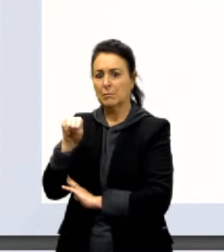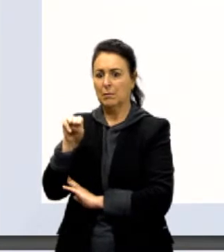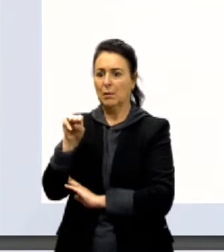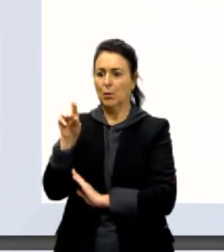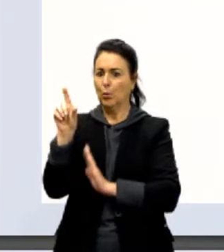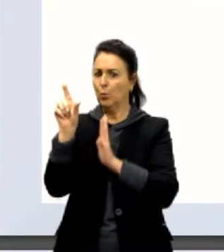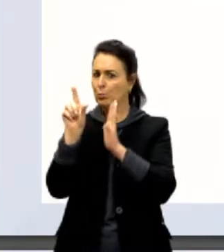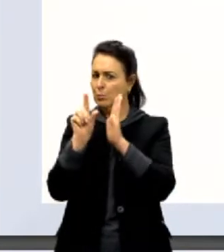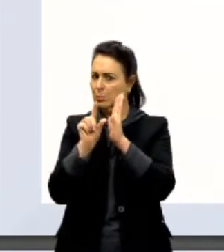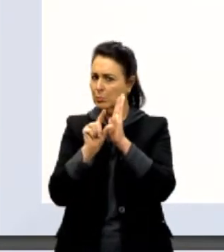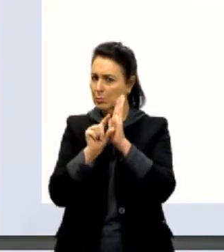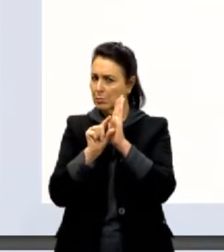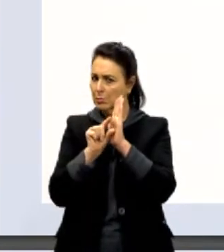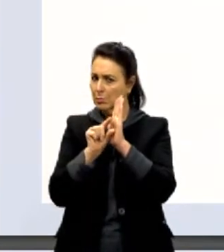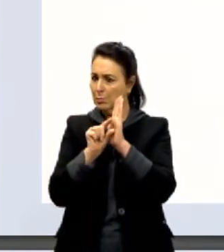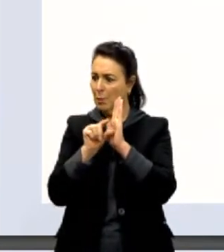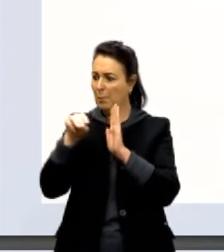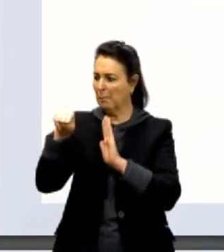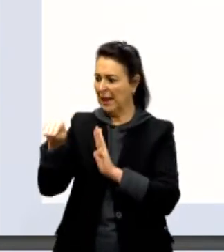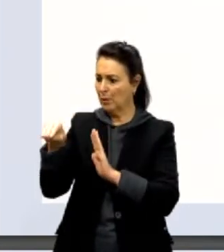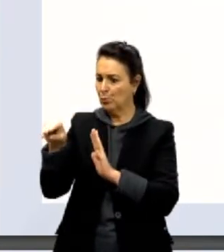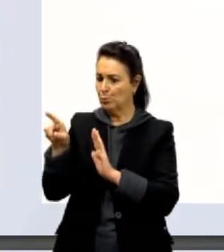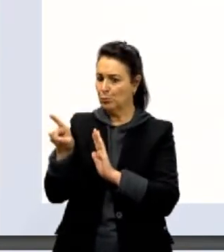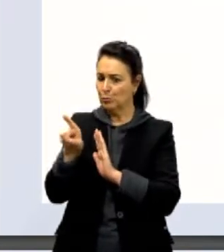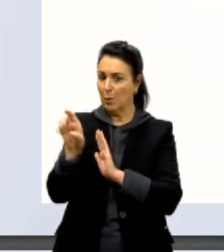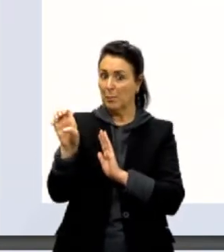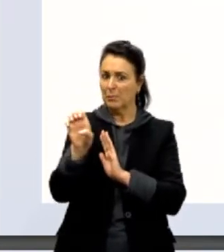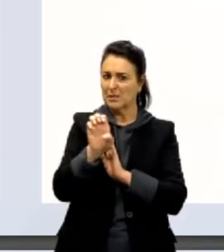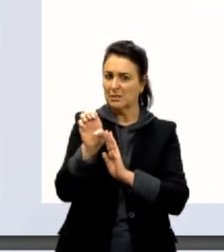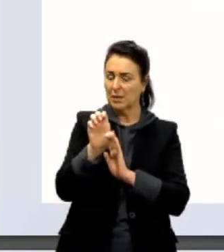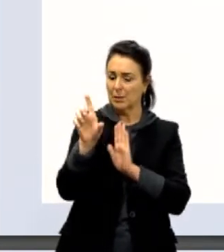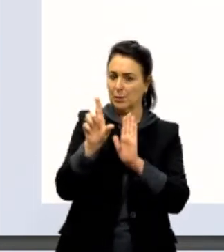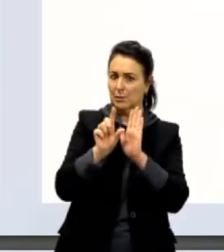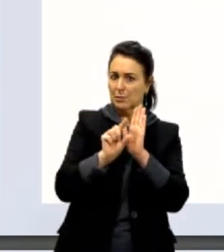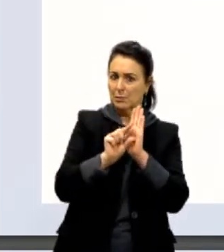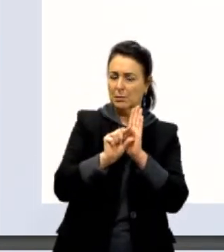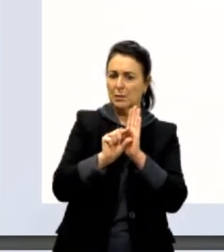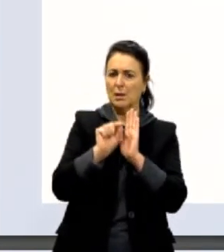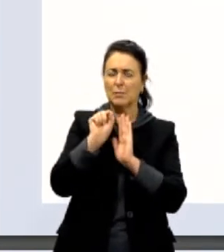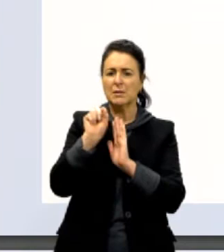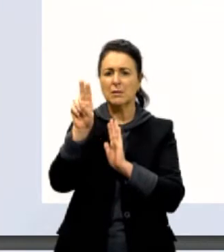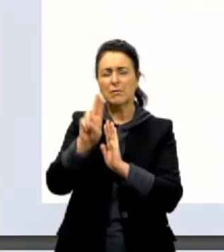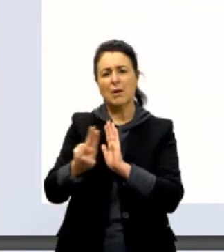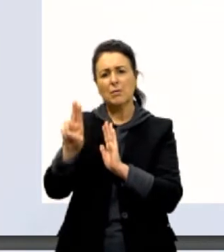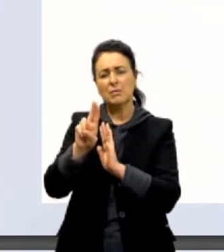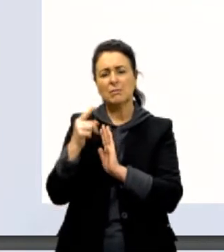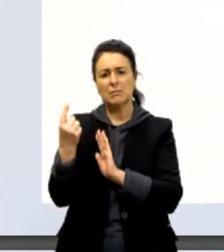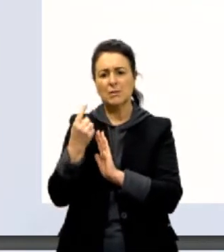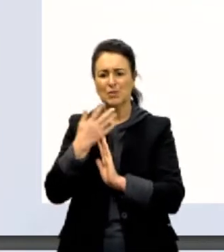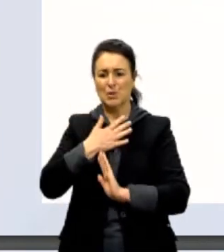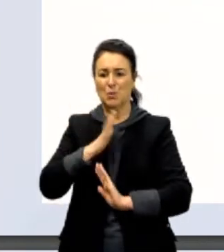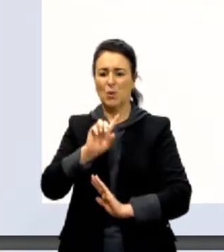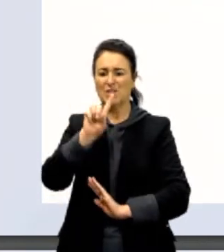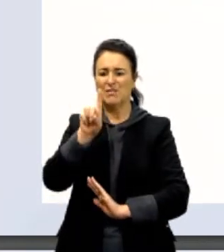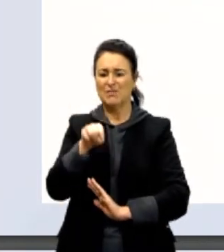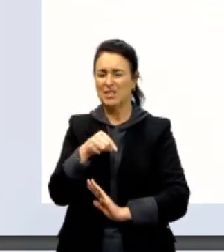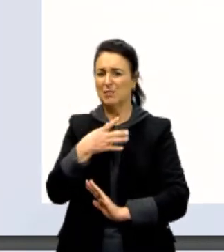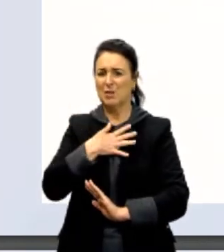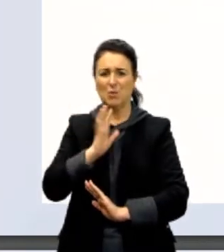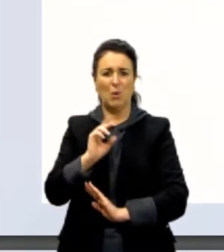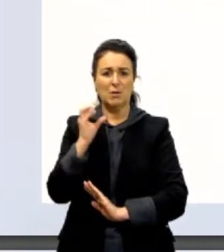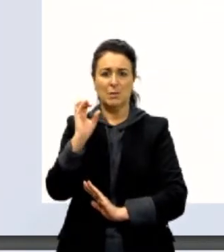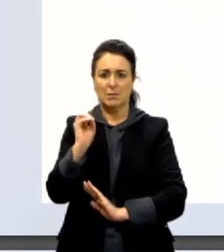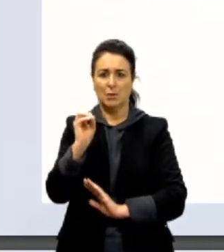menor do que um metro, mas vamos supor que quem quer usar essa unidade não gosta de vírgula e nem de zeros. Dá para tentar